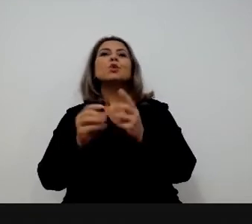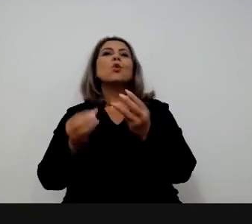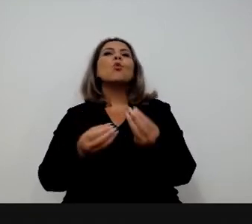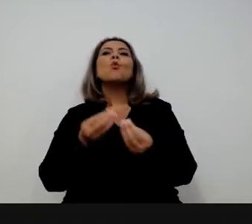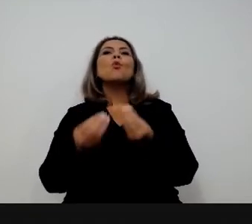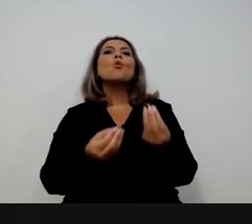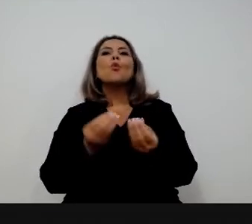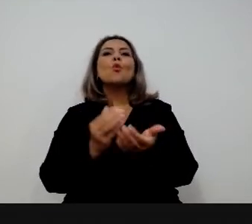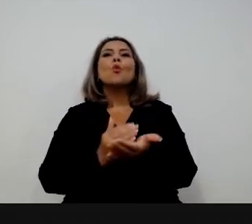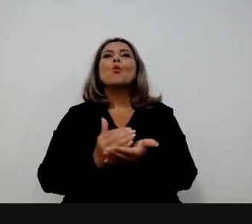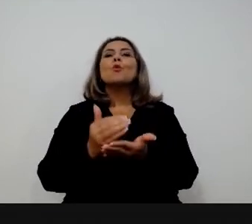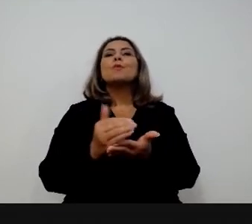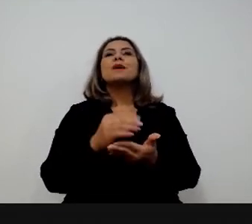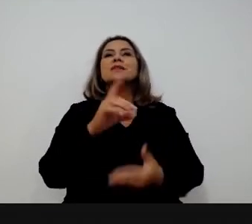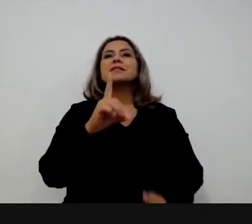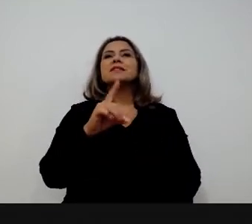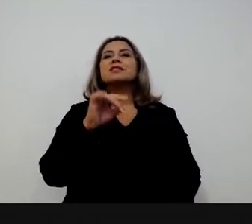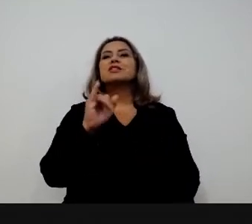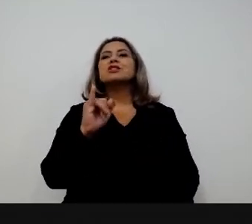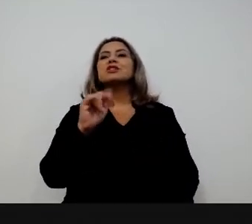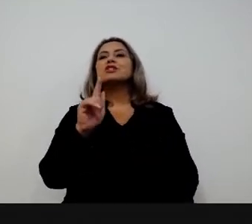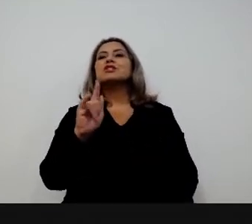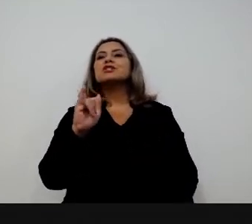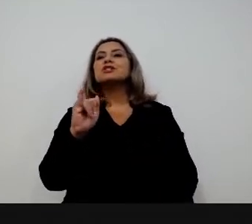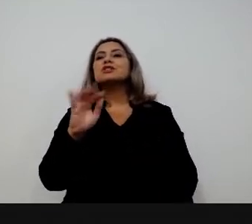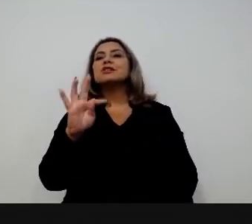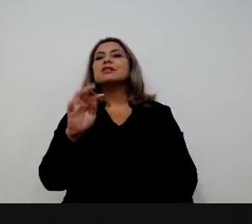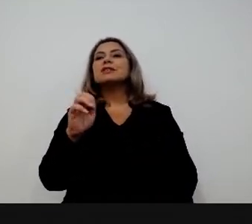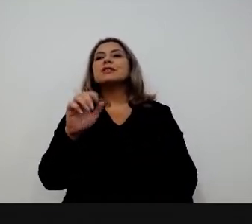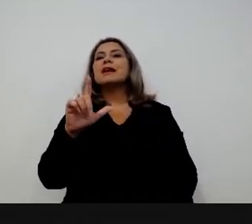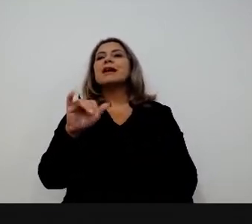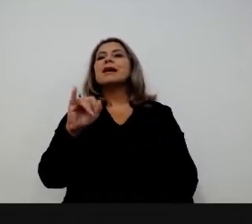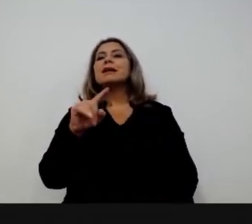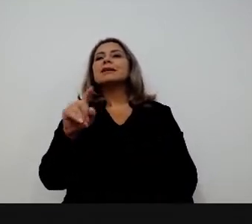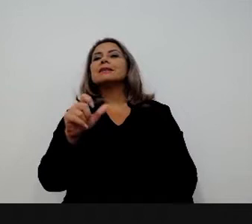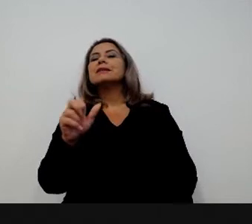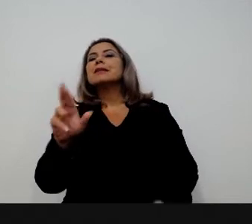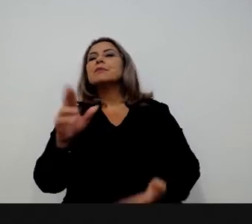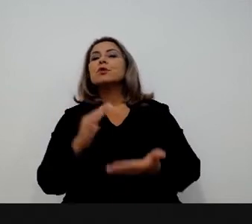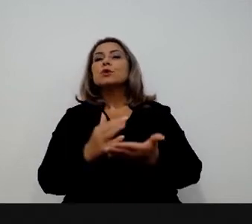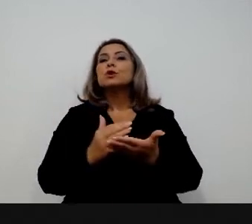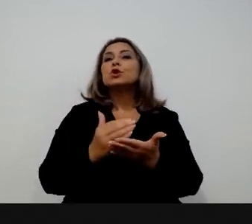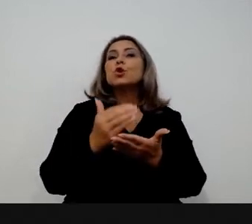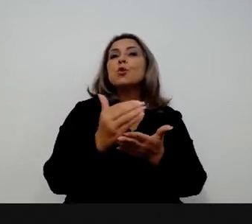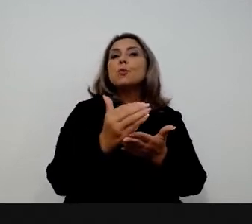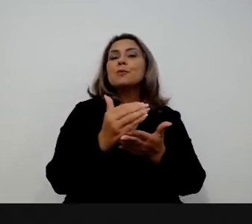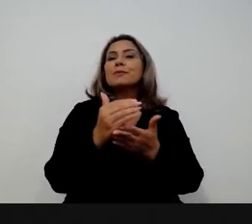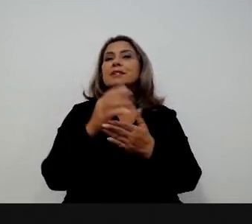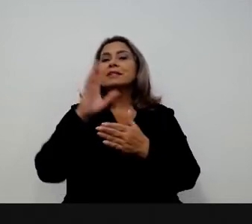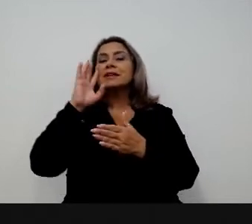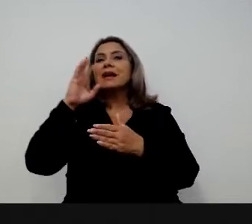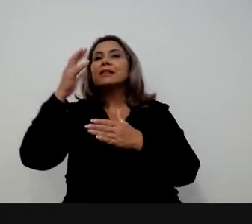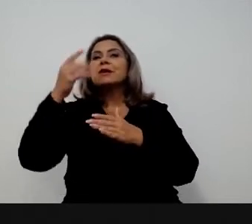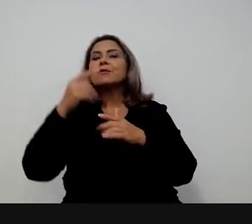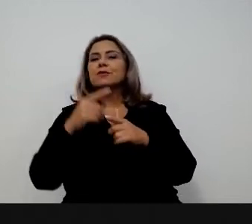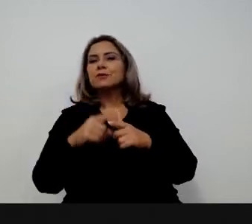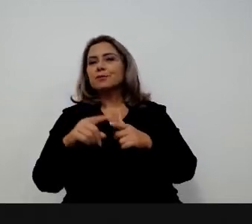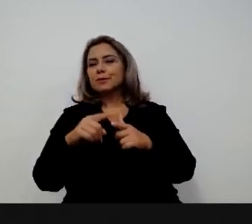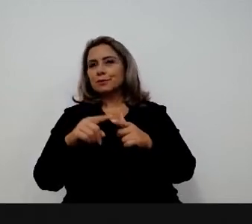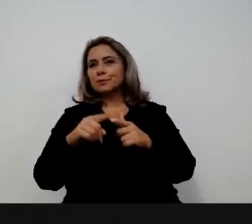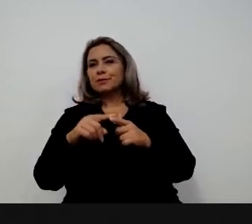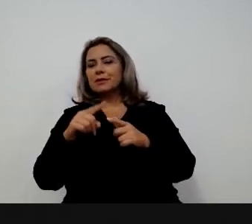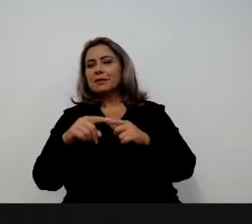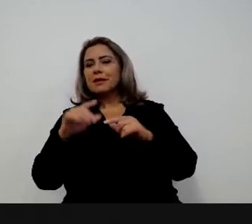Como é que a gente começa a digitalização? A gente escolhe por onde começar, por onde atacar o problema, às vezes é um trabalho de